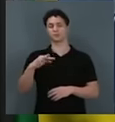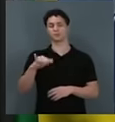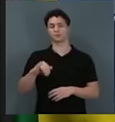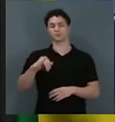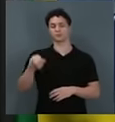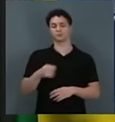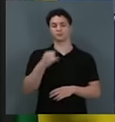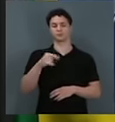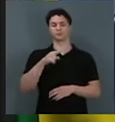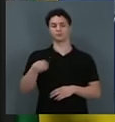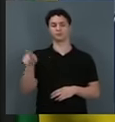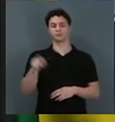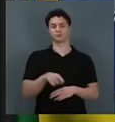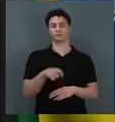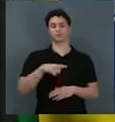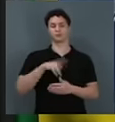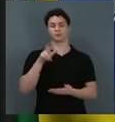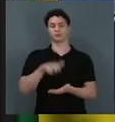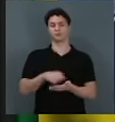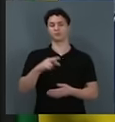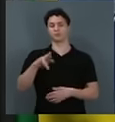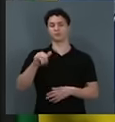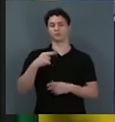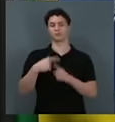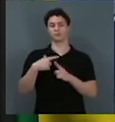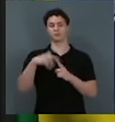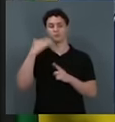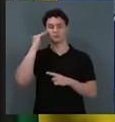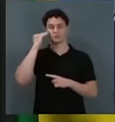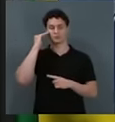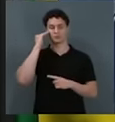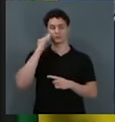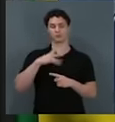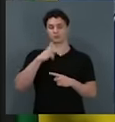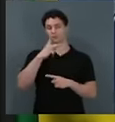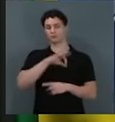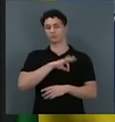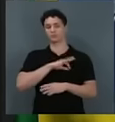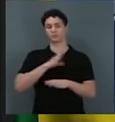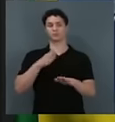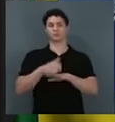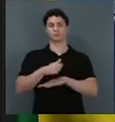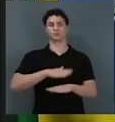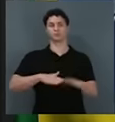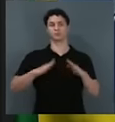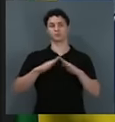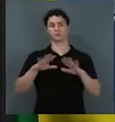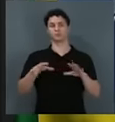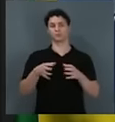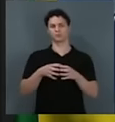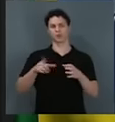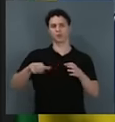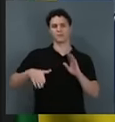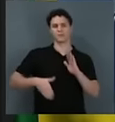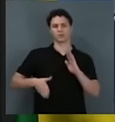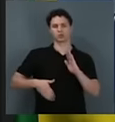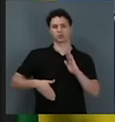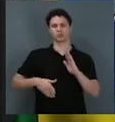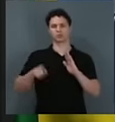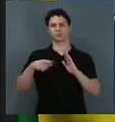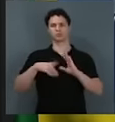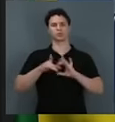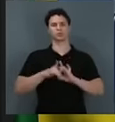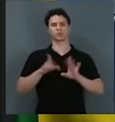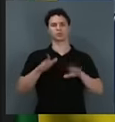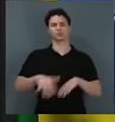a condenação de traficante por entender que polícia invadiu o caso do acusado. Essa turma aqui, bandido, criminoso, está tudo